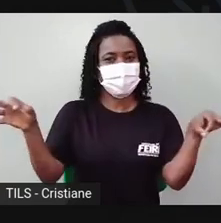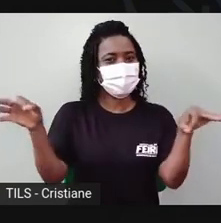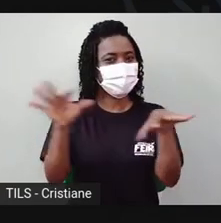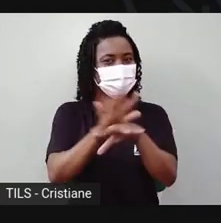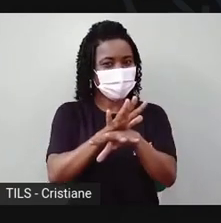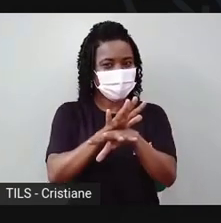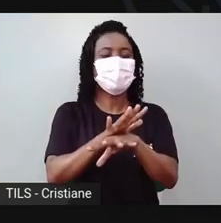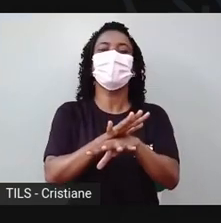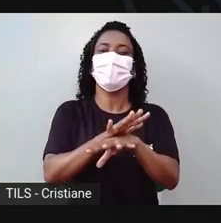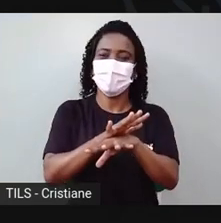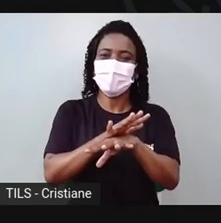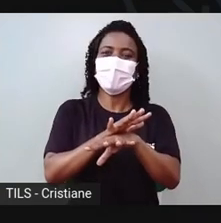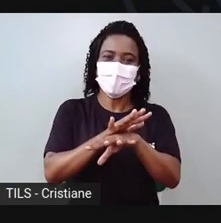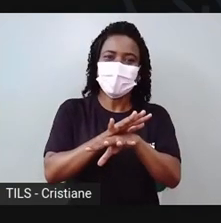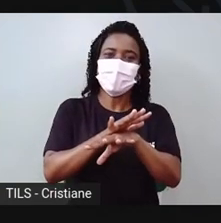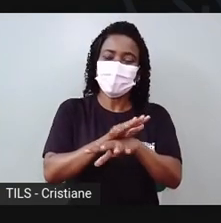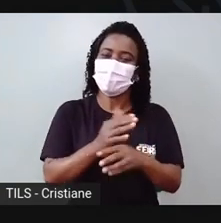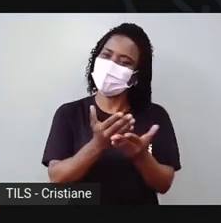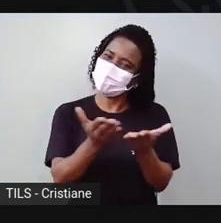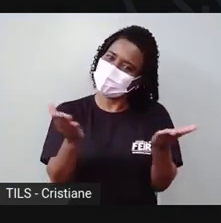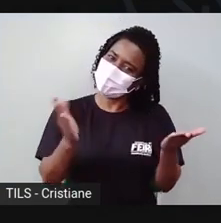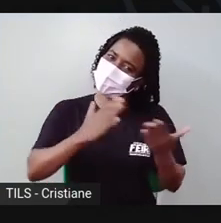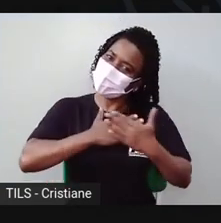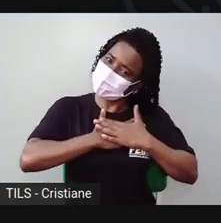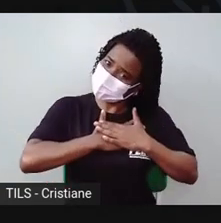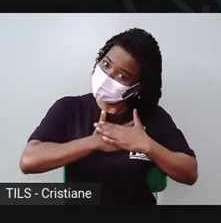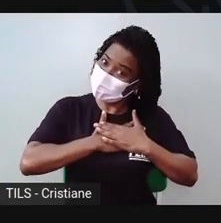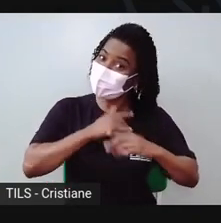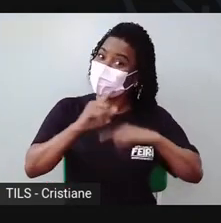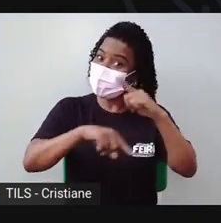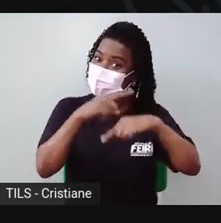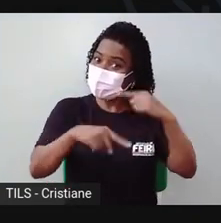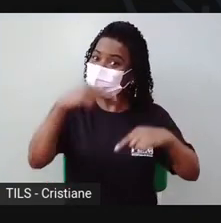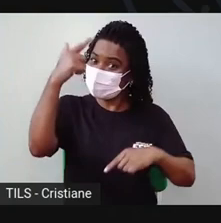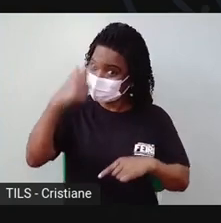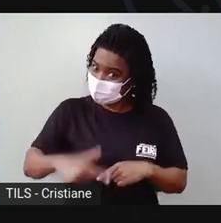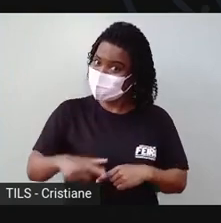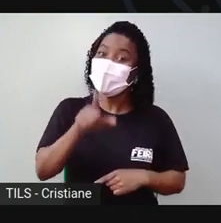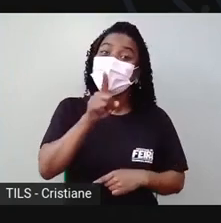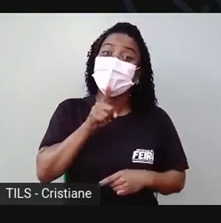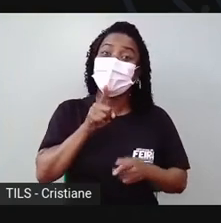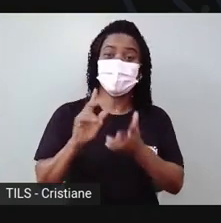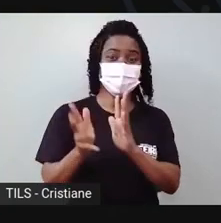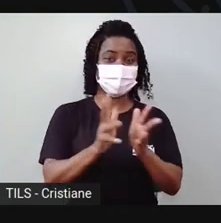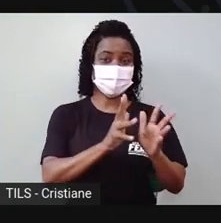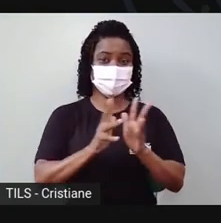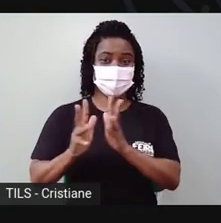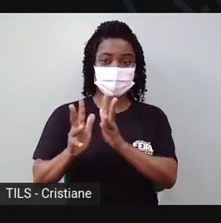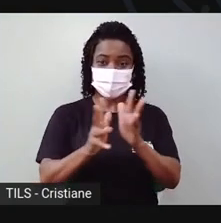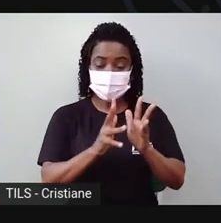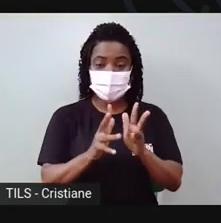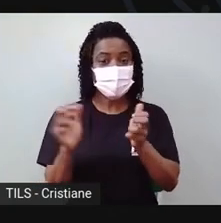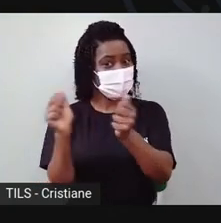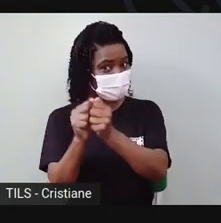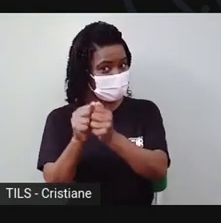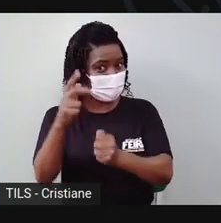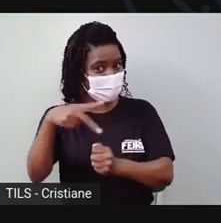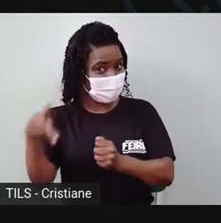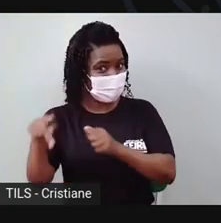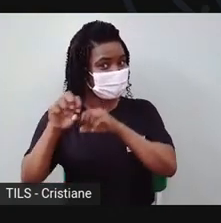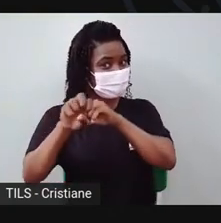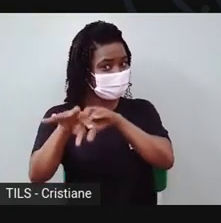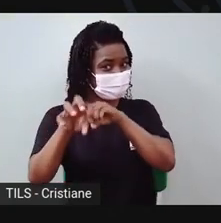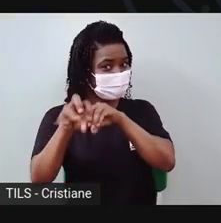que vocês tenham gostado, porque a Proveroca vai voltar. A Proveroca e a Procris, né? Pra mais aulas de